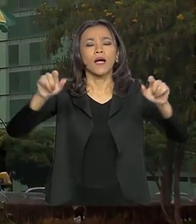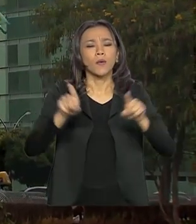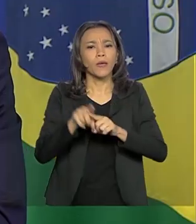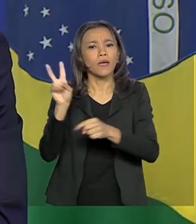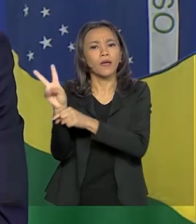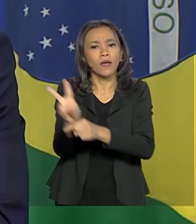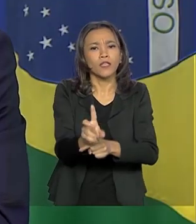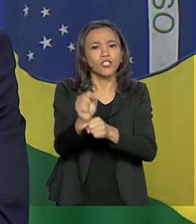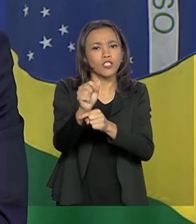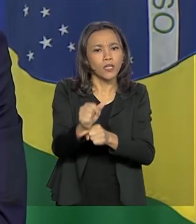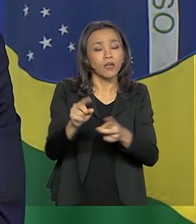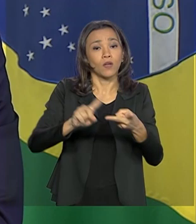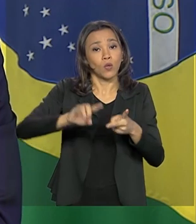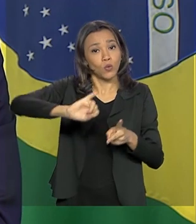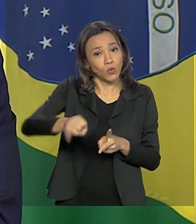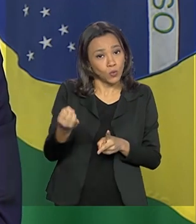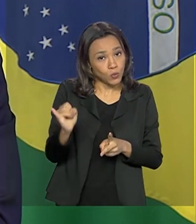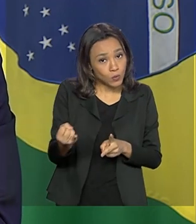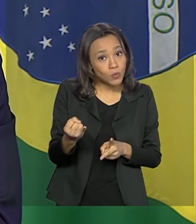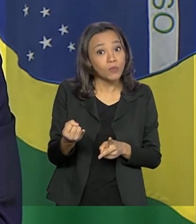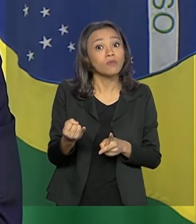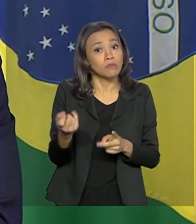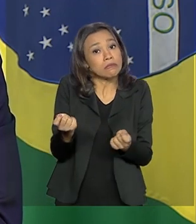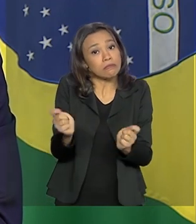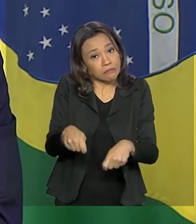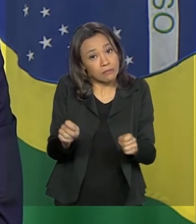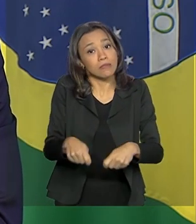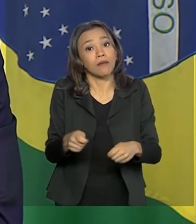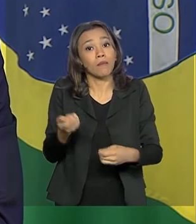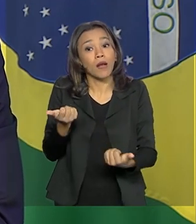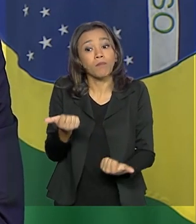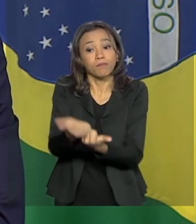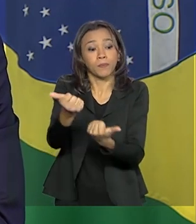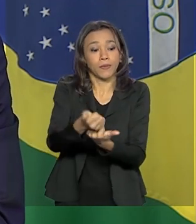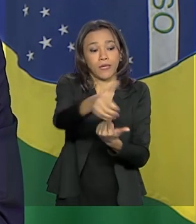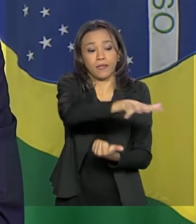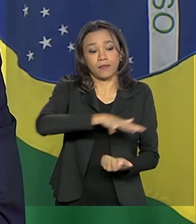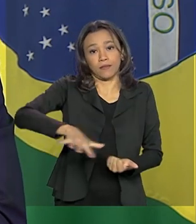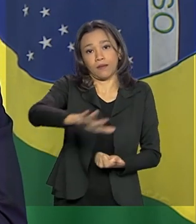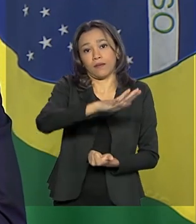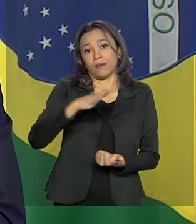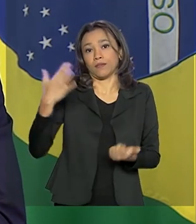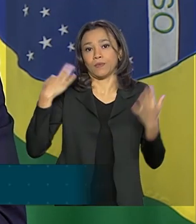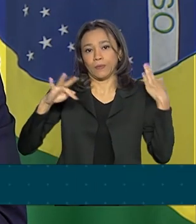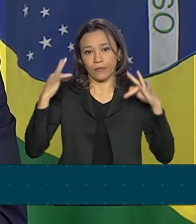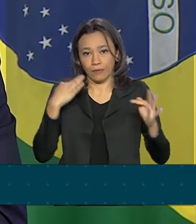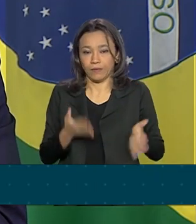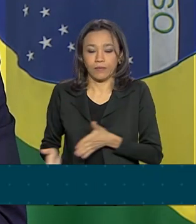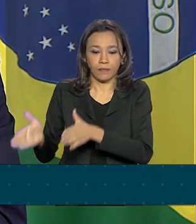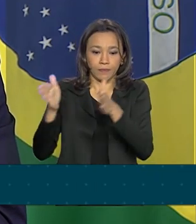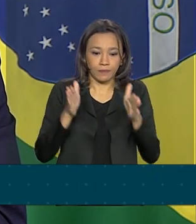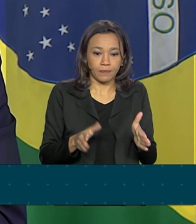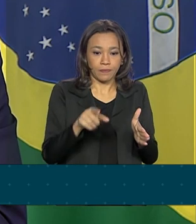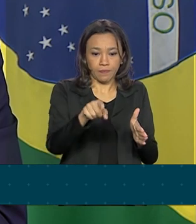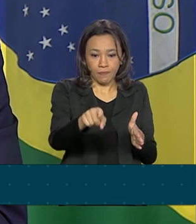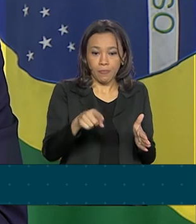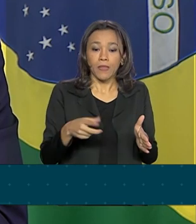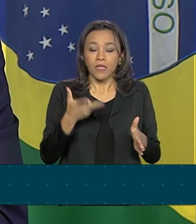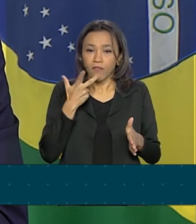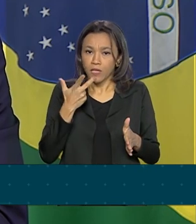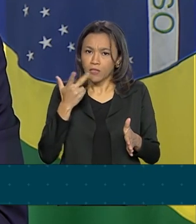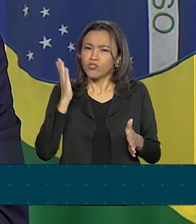crédito com juros e carência mais atrativos para ajudar o setor. Essa medida já foi